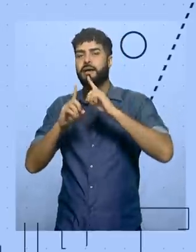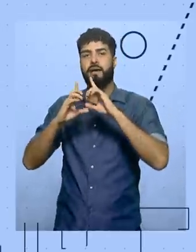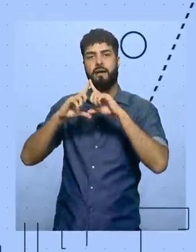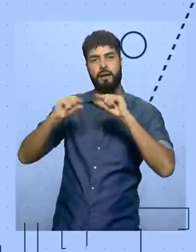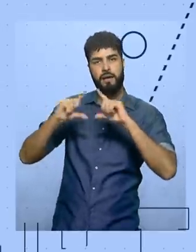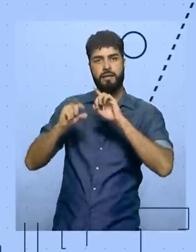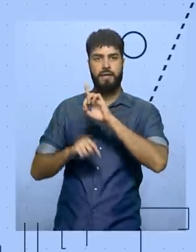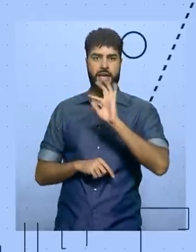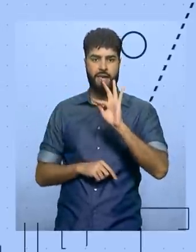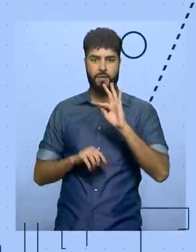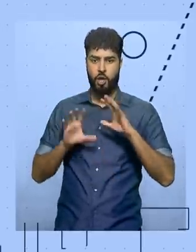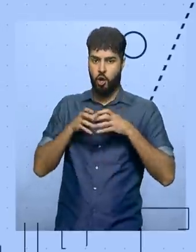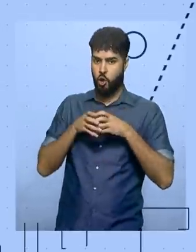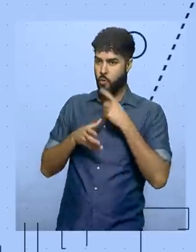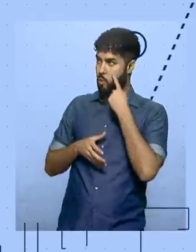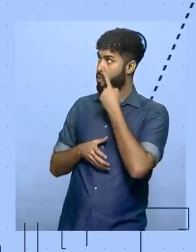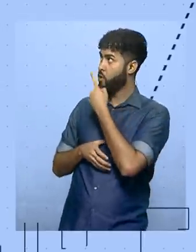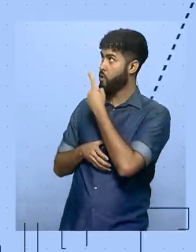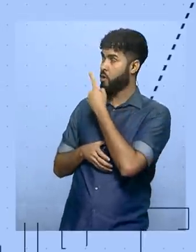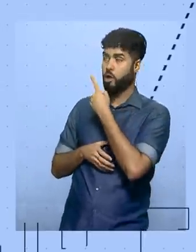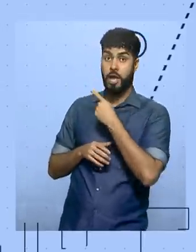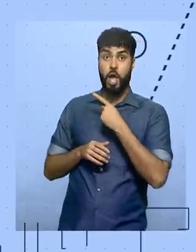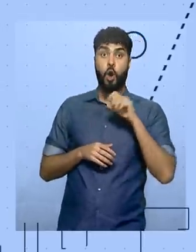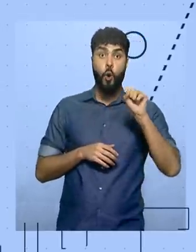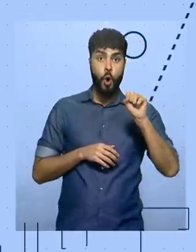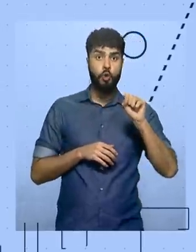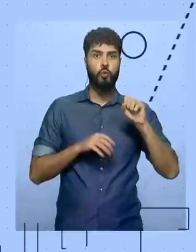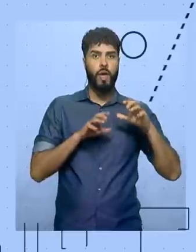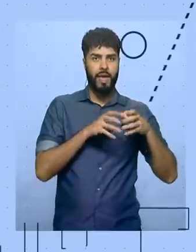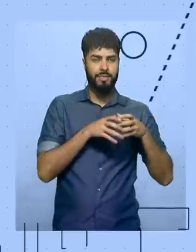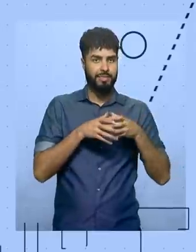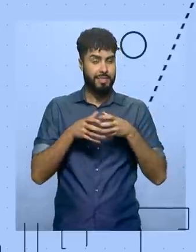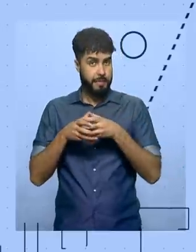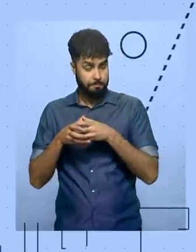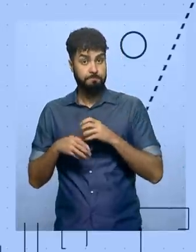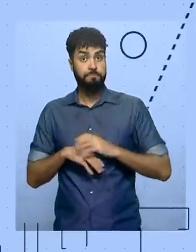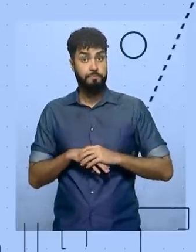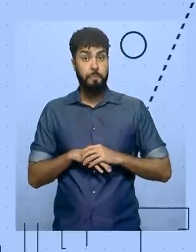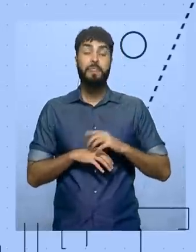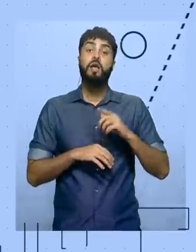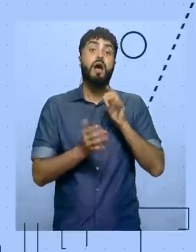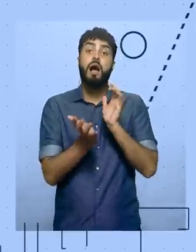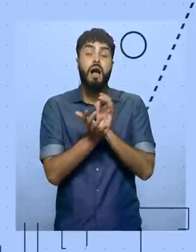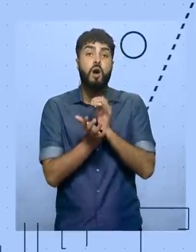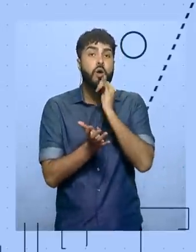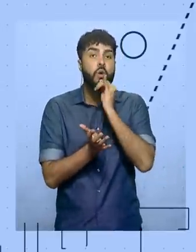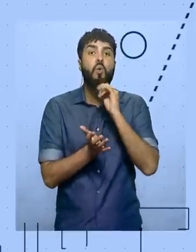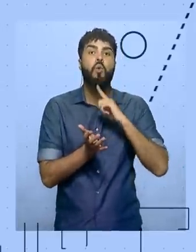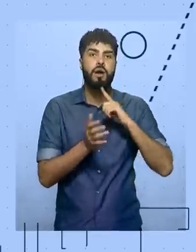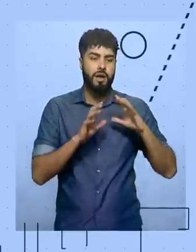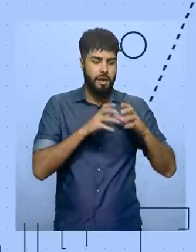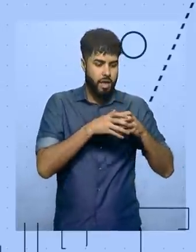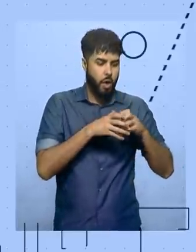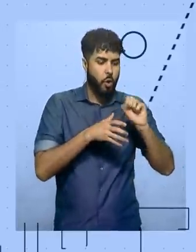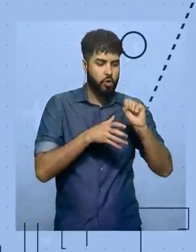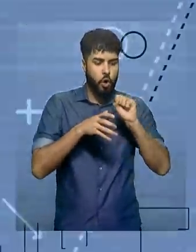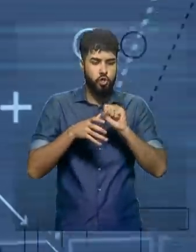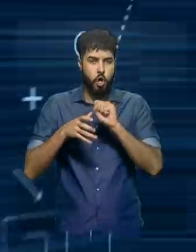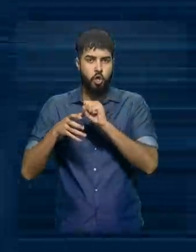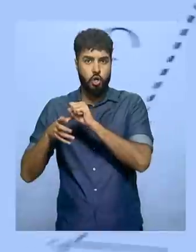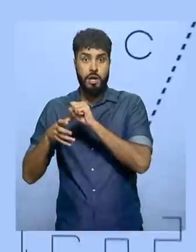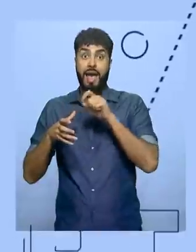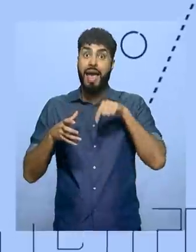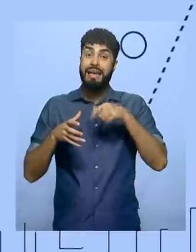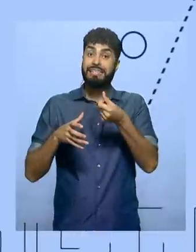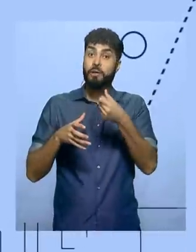grupos possuem oito equipes cada. Esses 64 clubes lutam pelo direito de disputar a terceira divisão no ano que